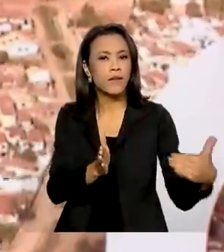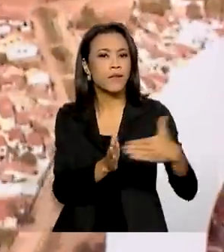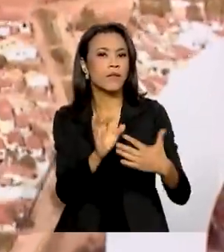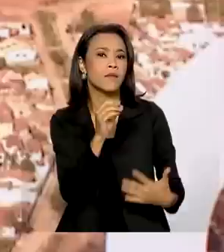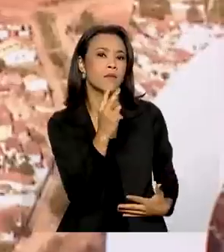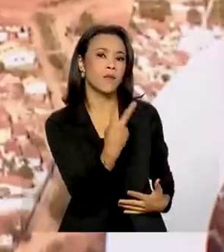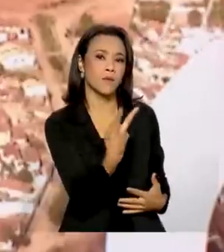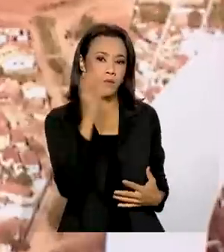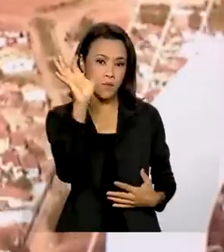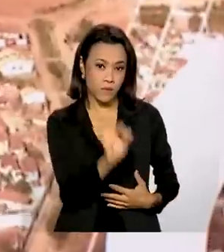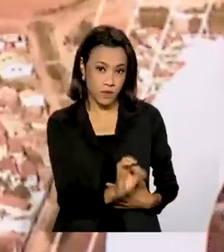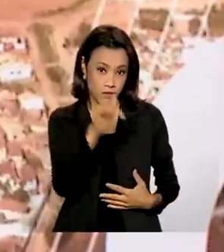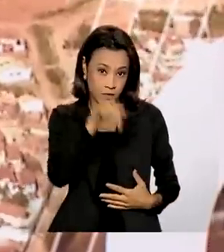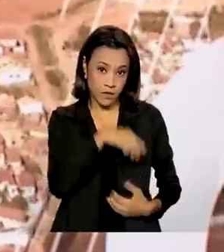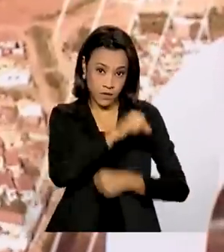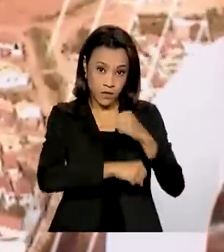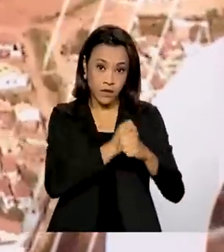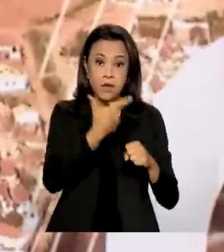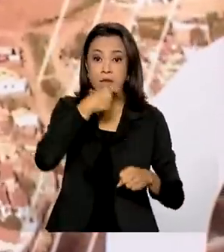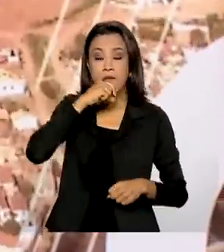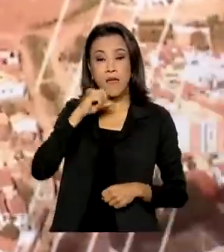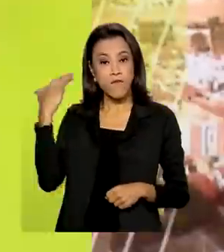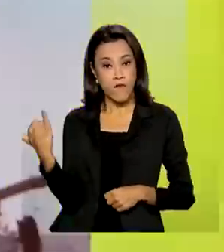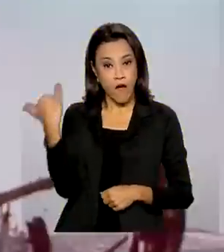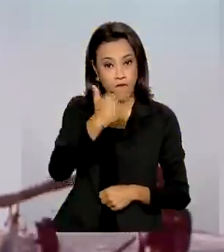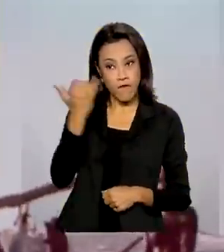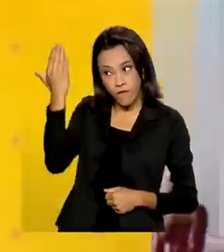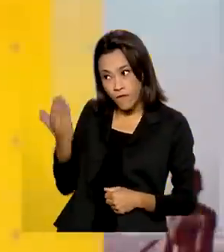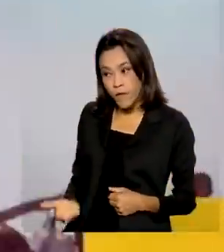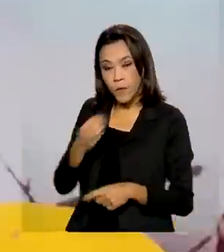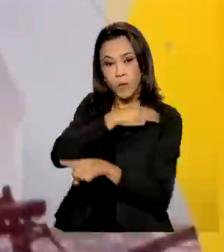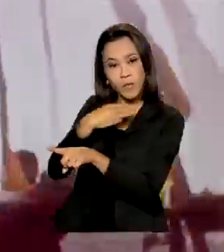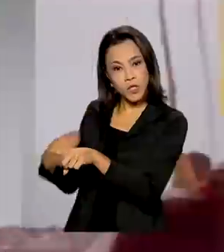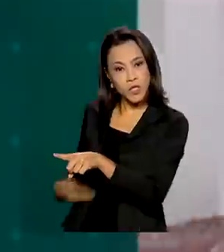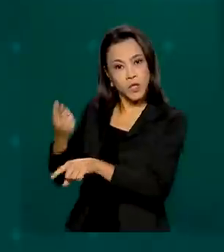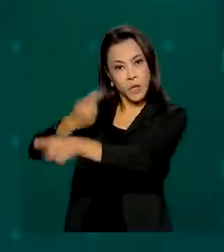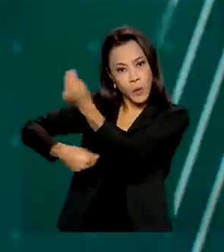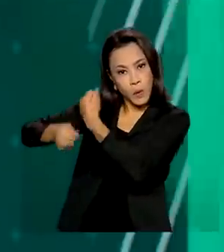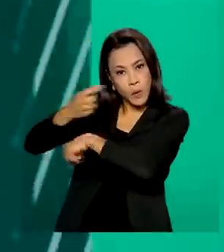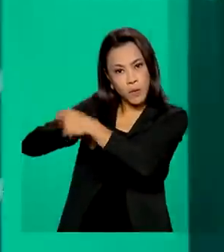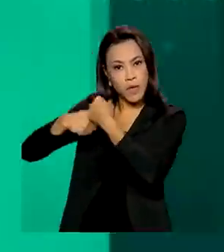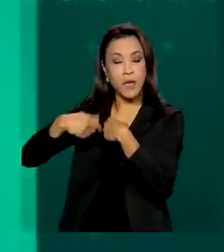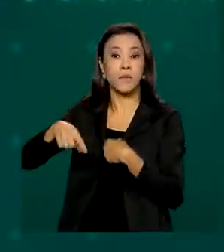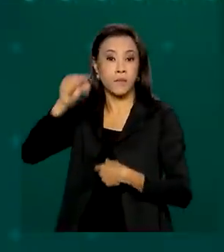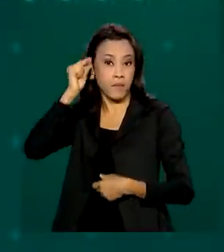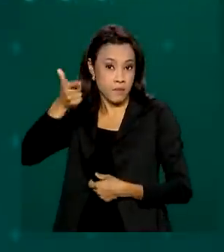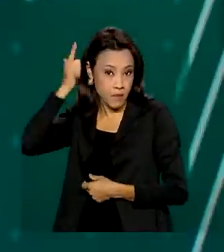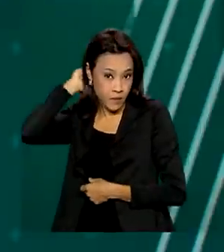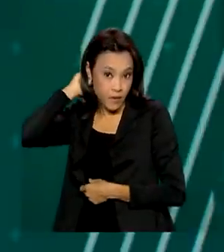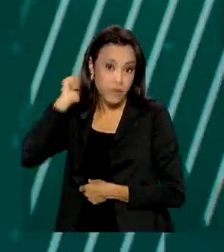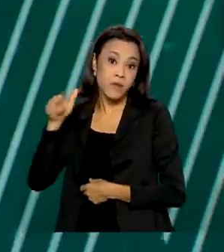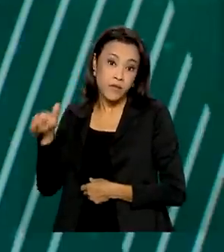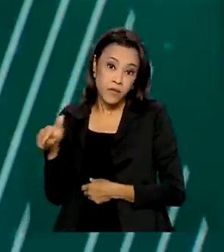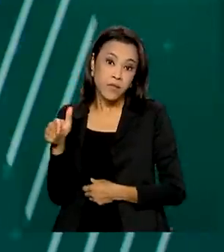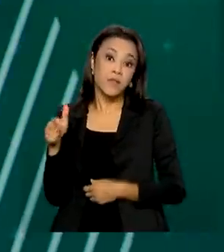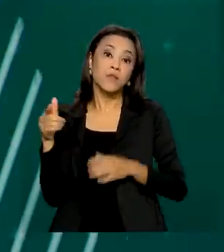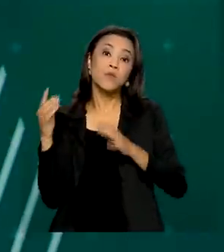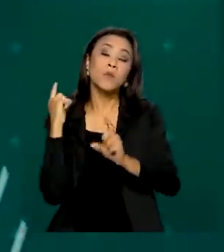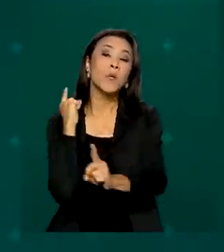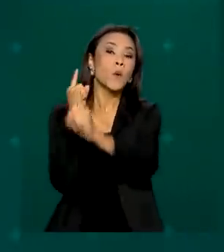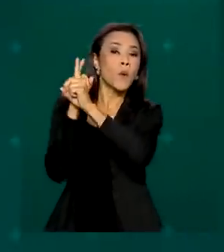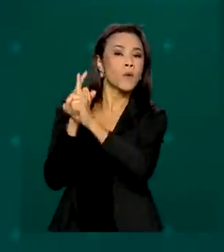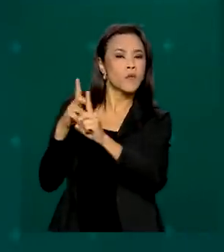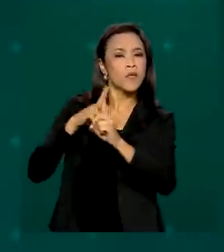Foi o que afirmou o ministro da Economia, Paulo Guedes, na abertura do painel Telebrasil, evento que também contou com a